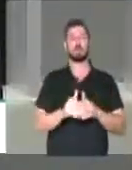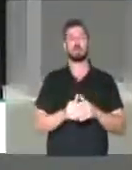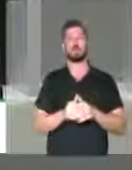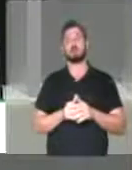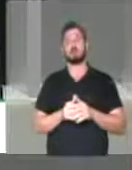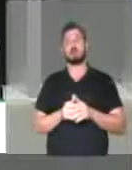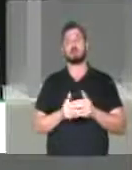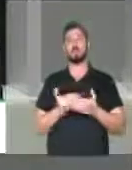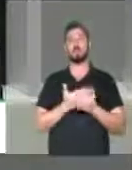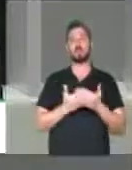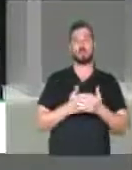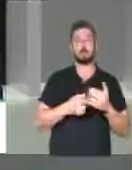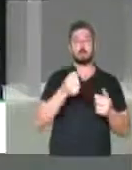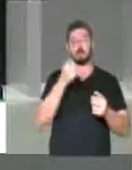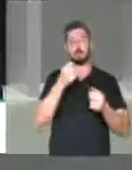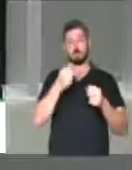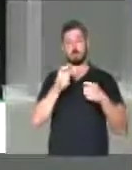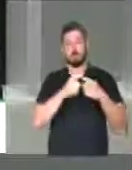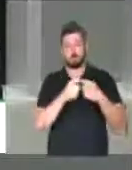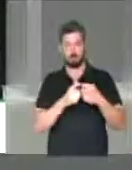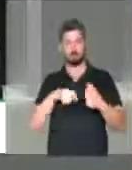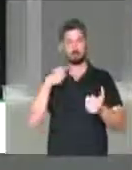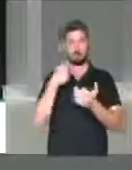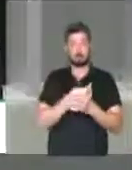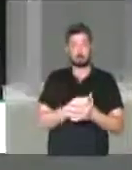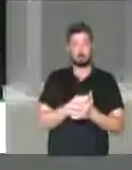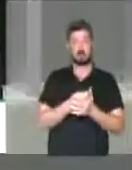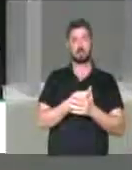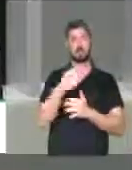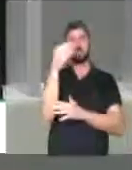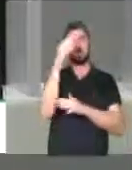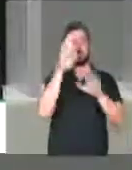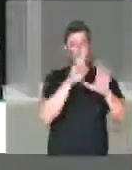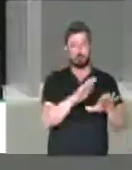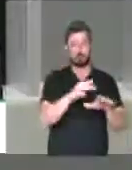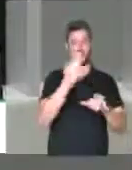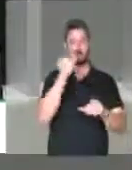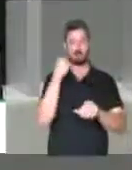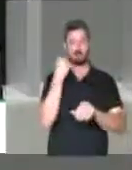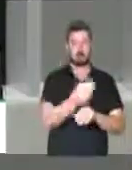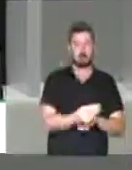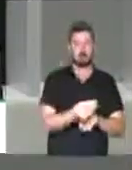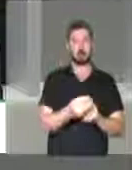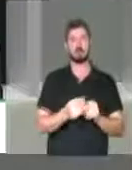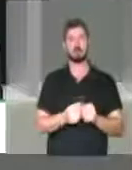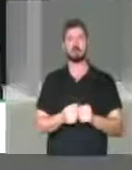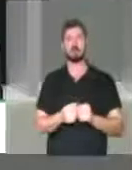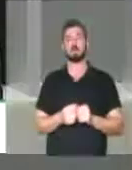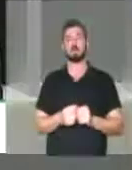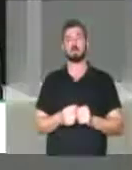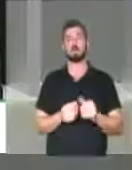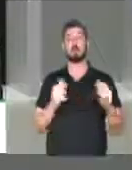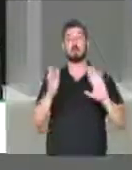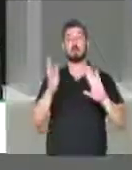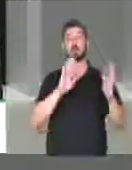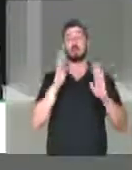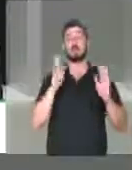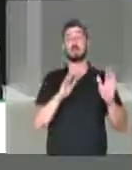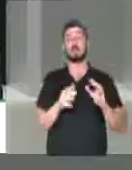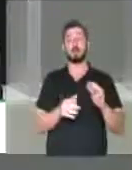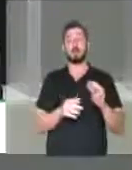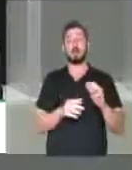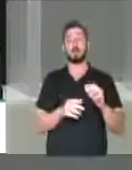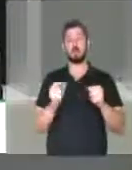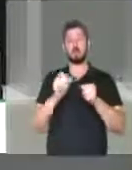integralmente o tratamento médico. Custeou a hospedagem e alimentação em hotel nos